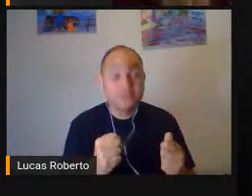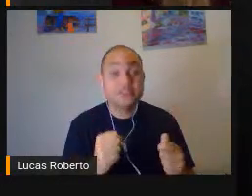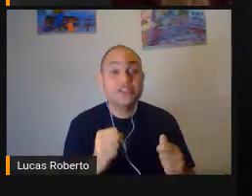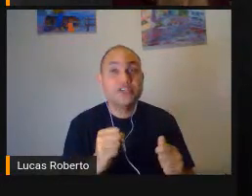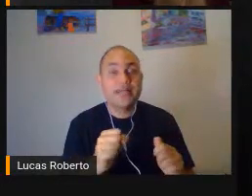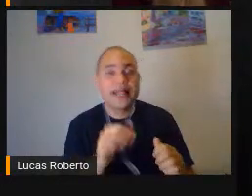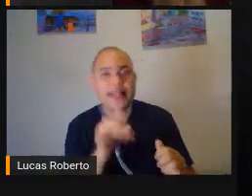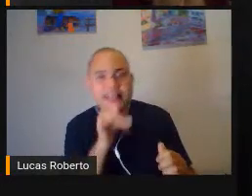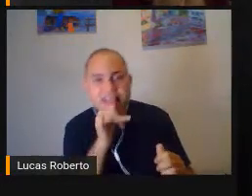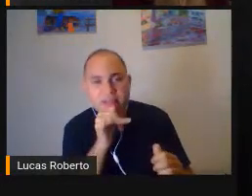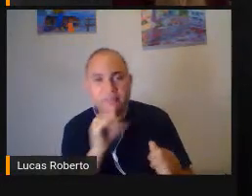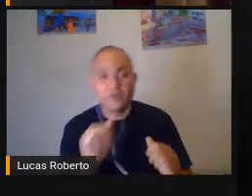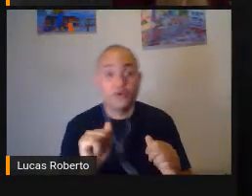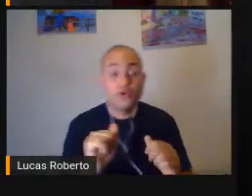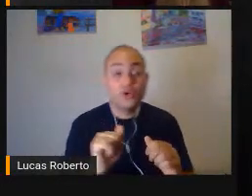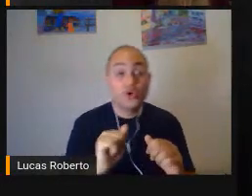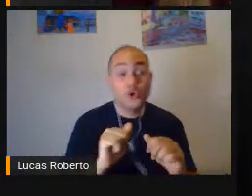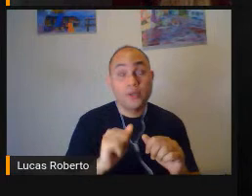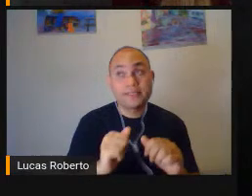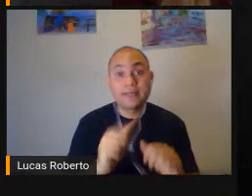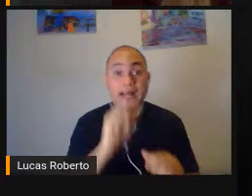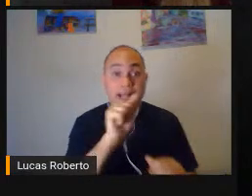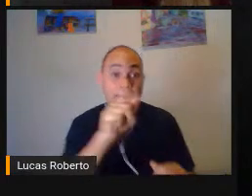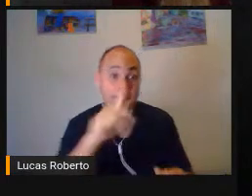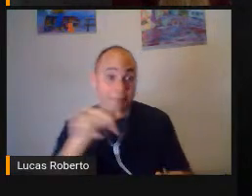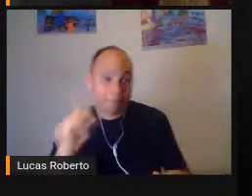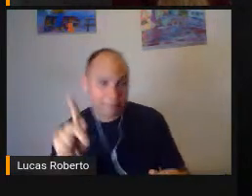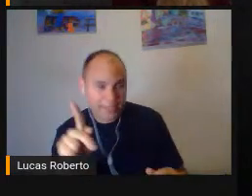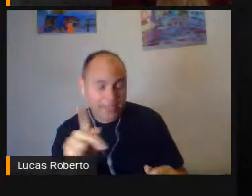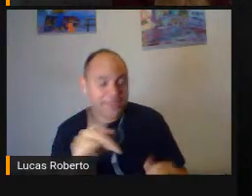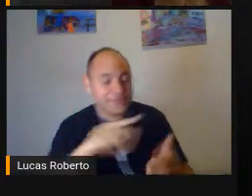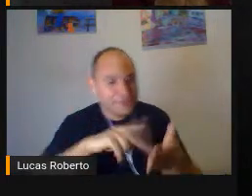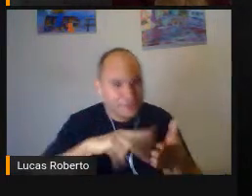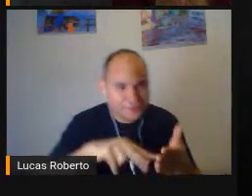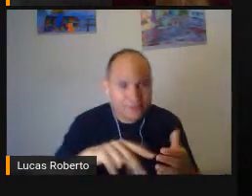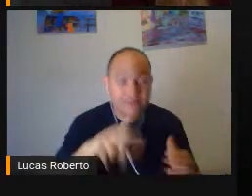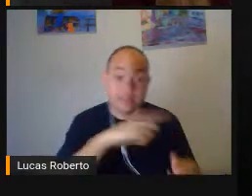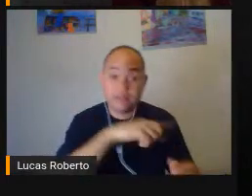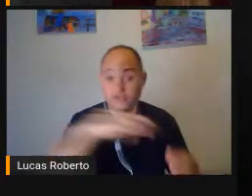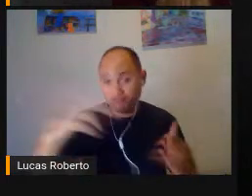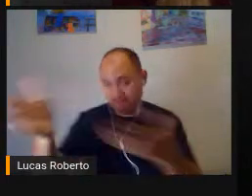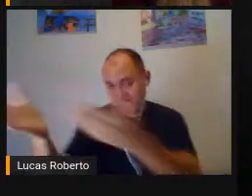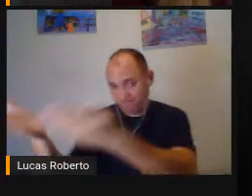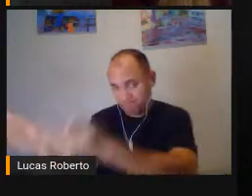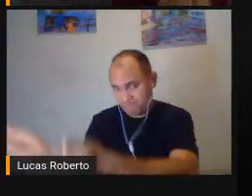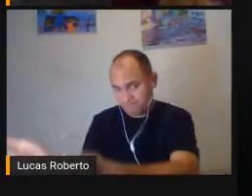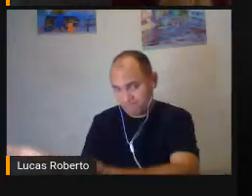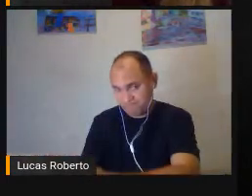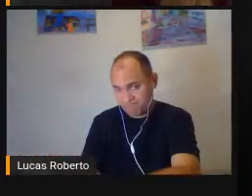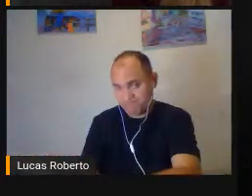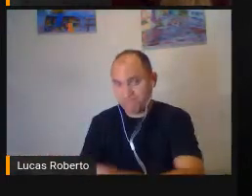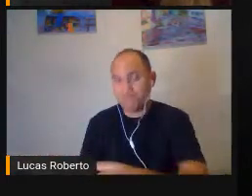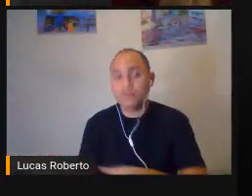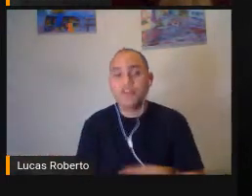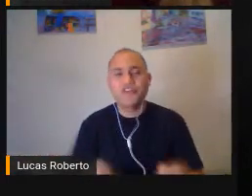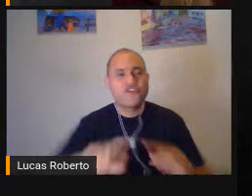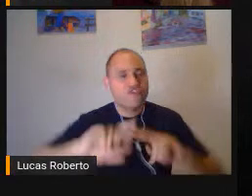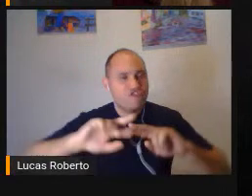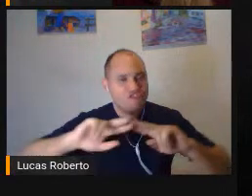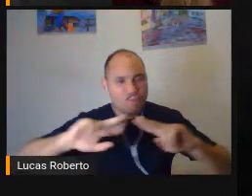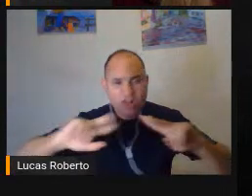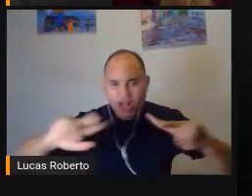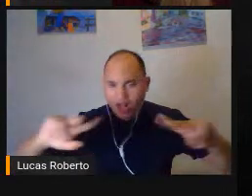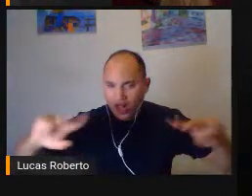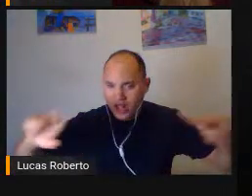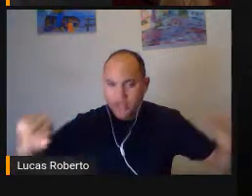tem o Dosvox NVDA Virtual Vision Orca VoiceOver Talkback E vários outros Sendo